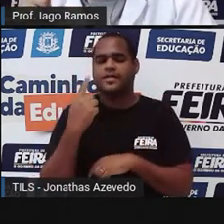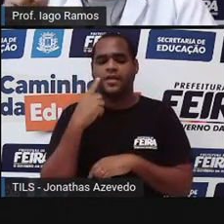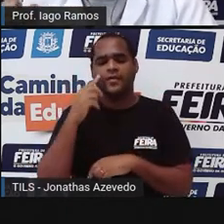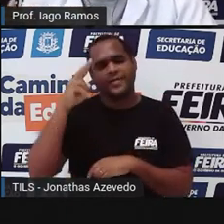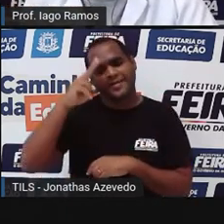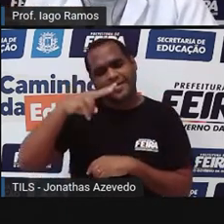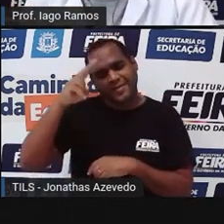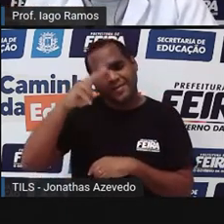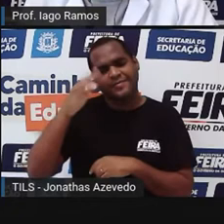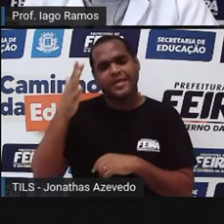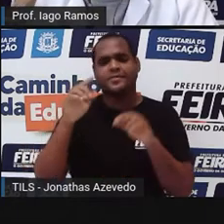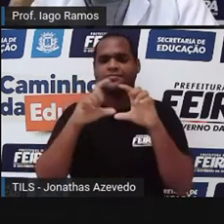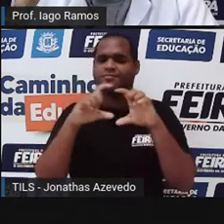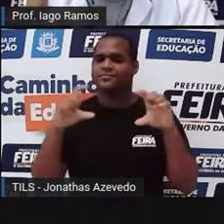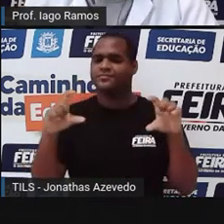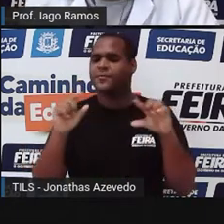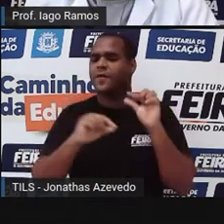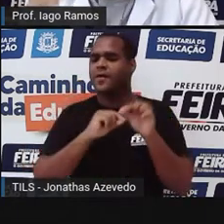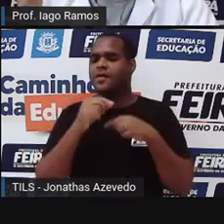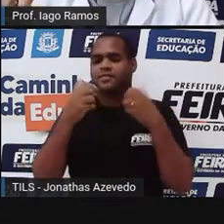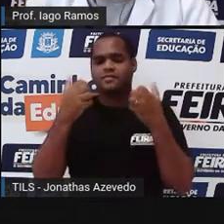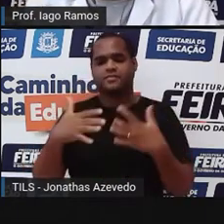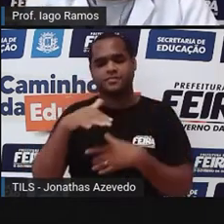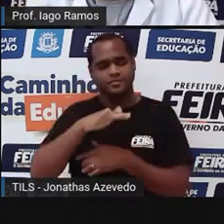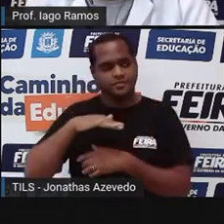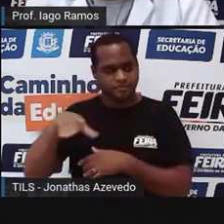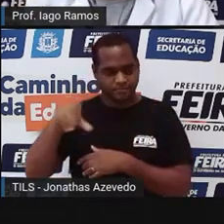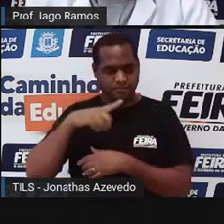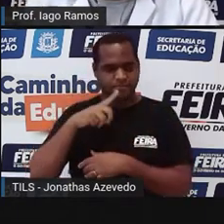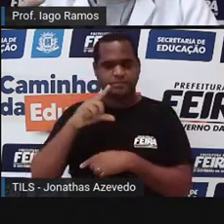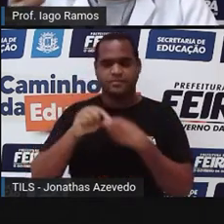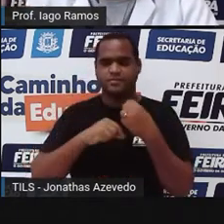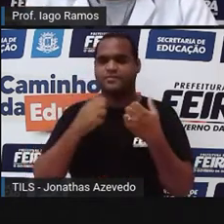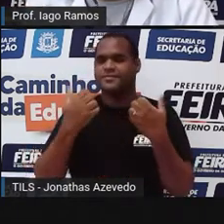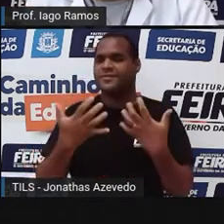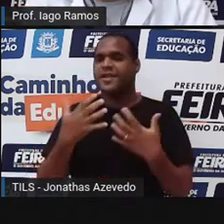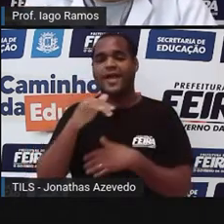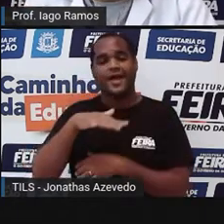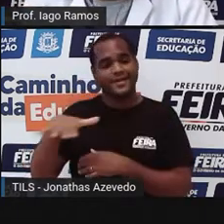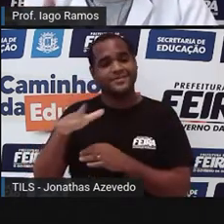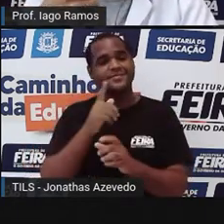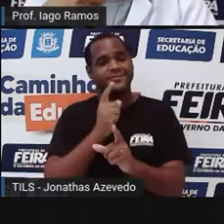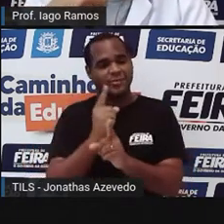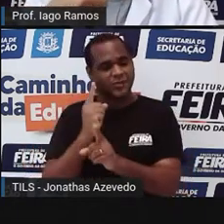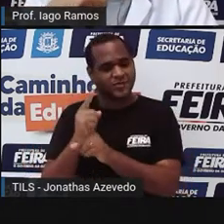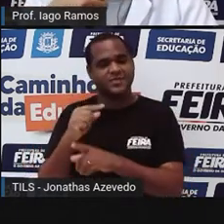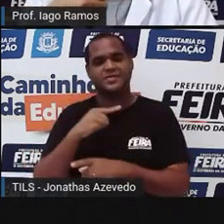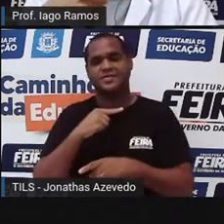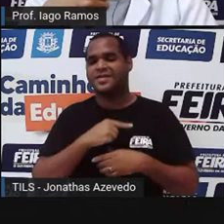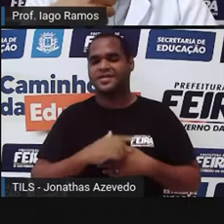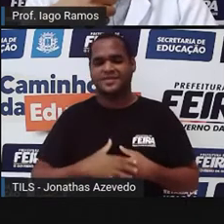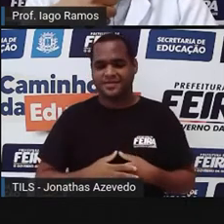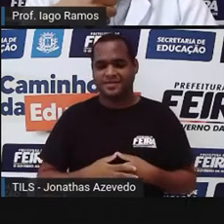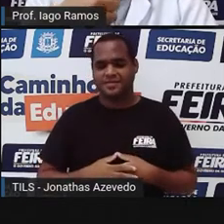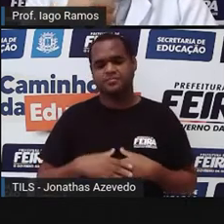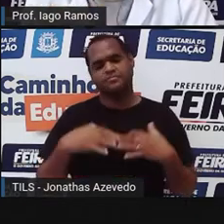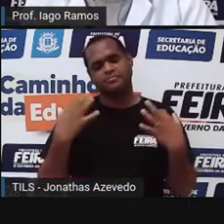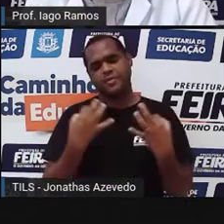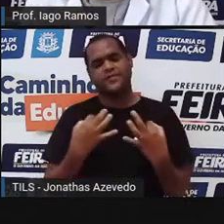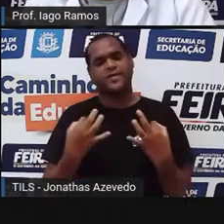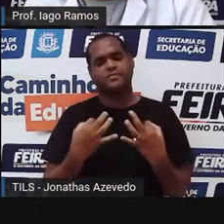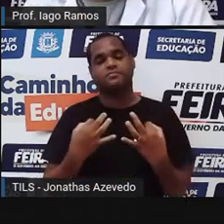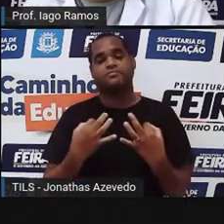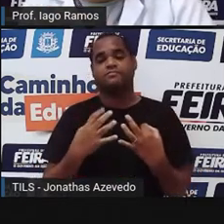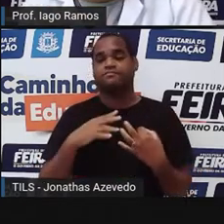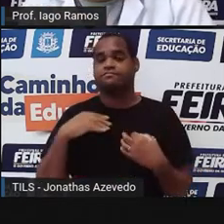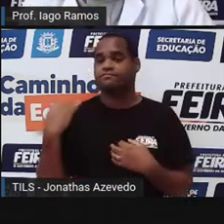porque no retângulo, se eu multiplicar comprimento por altura, eu tô achando a área dele. Perfeito! Mas olha só, um detalhe